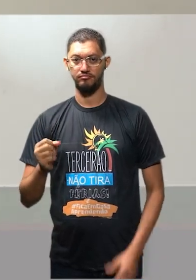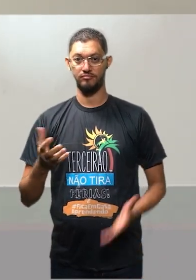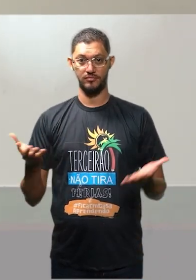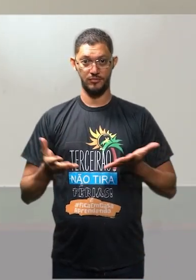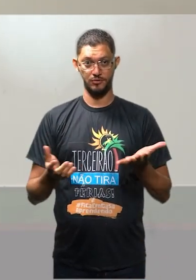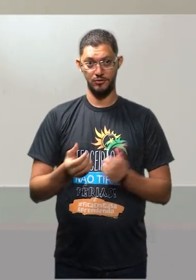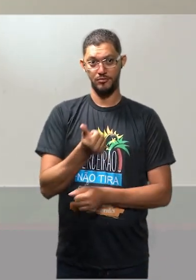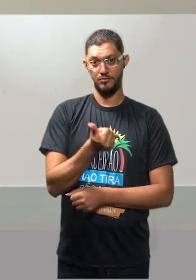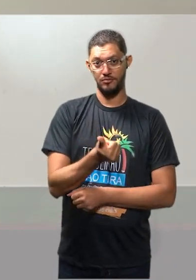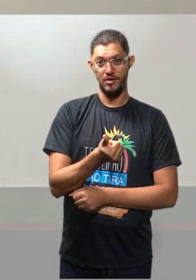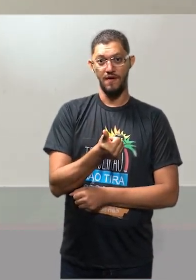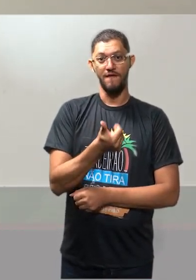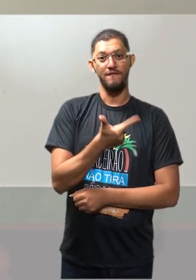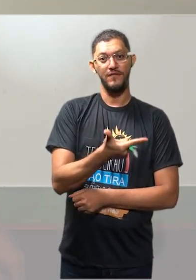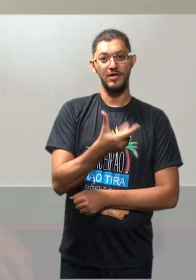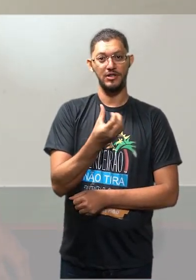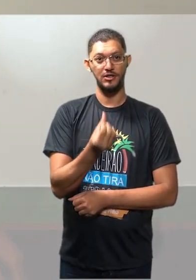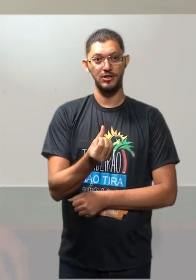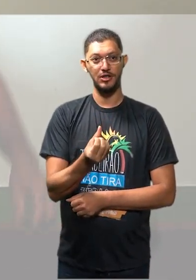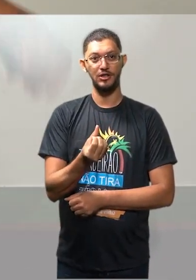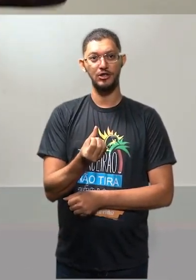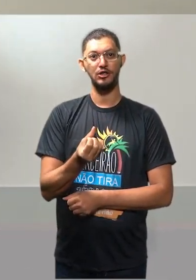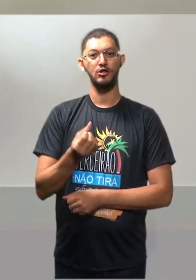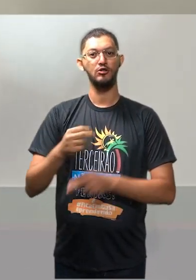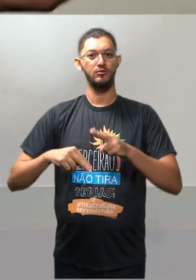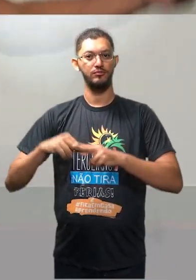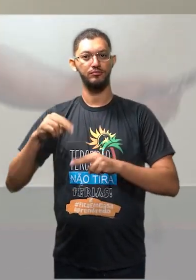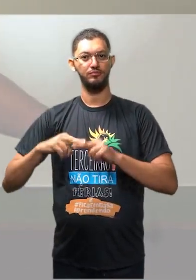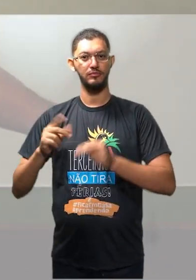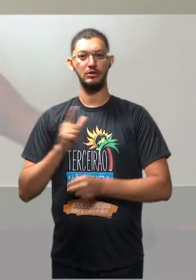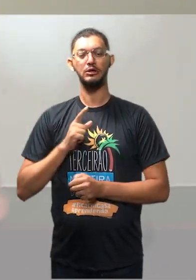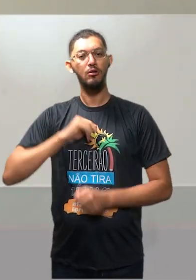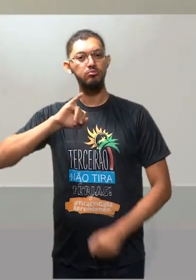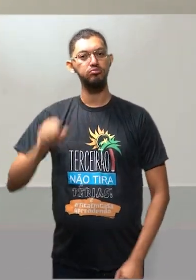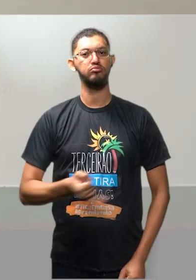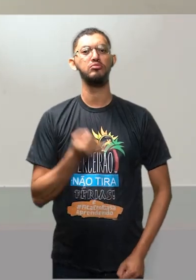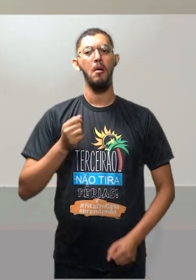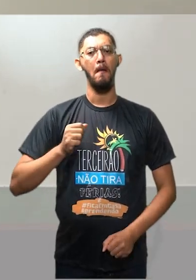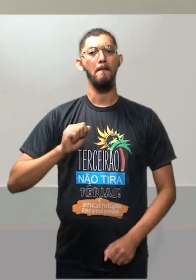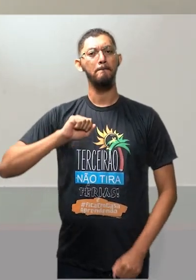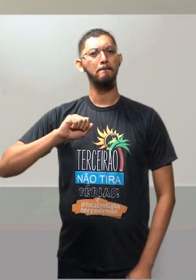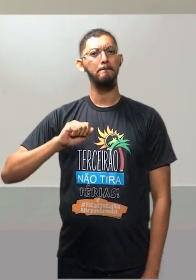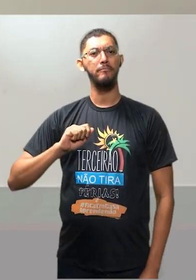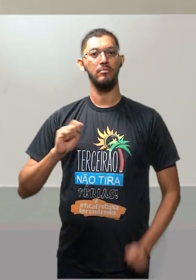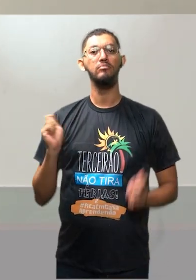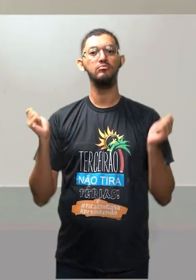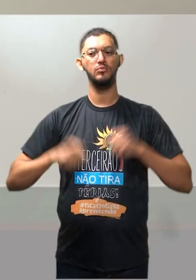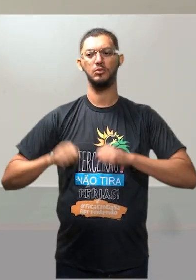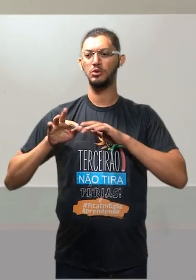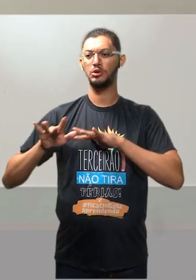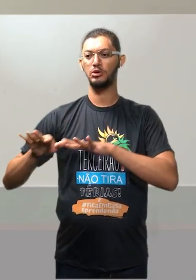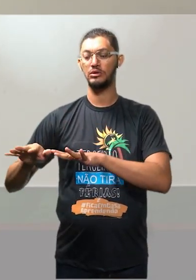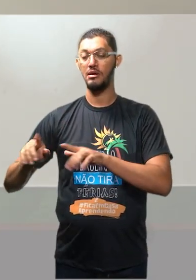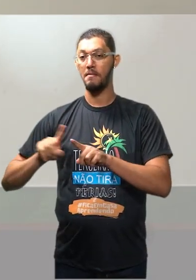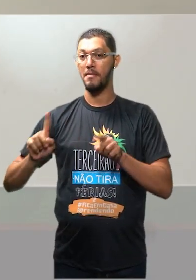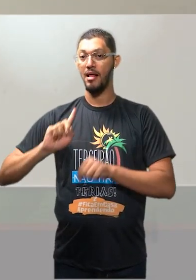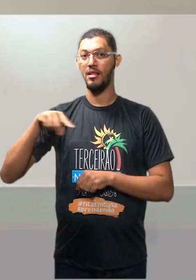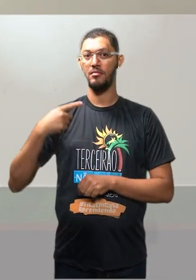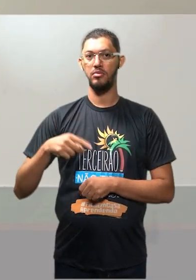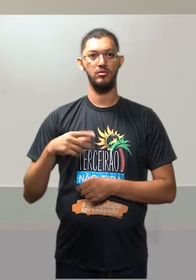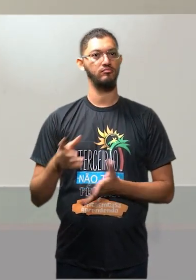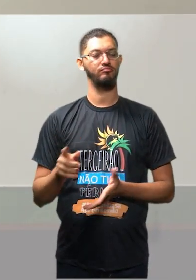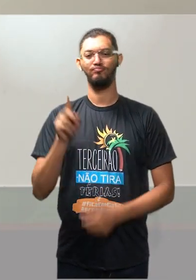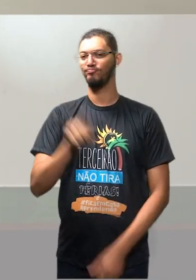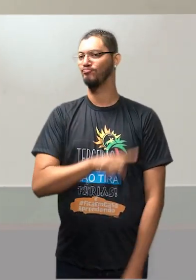de 68. Ainda há a possibilidade de fazer uma grande passeata. Depois disso, é proibido e qualquer movimento é